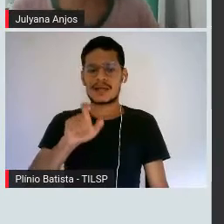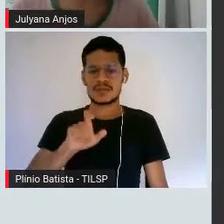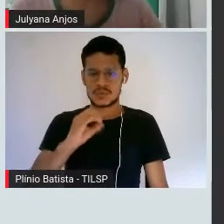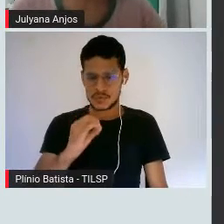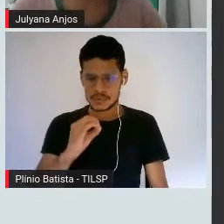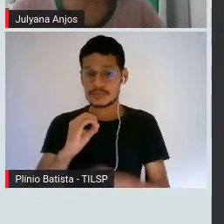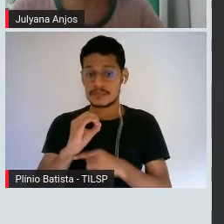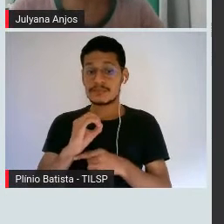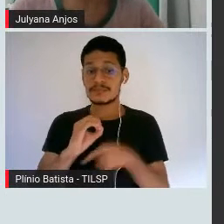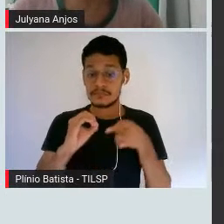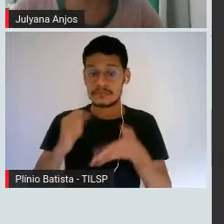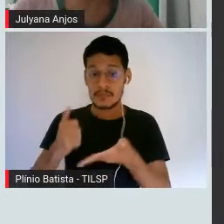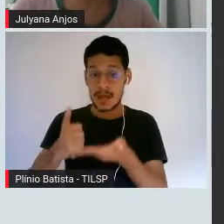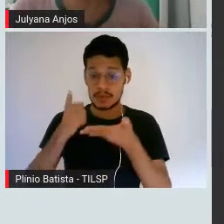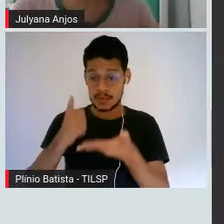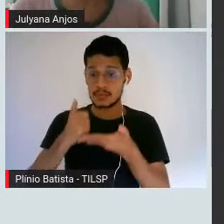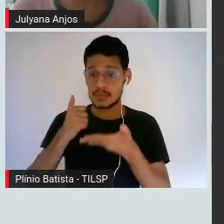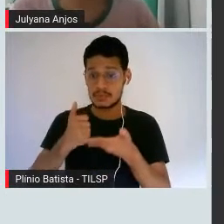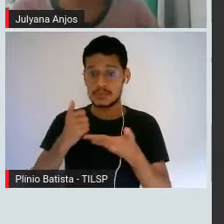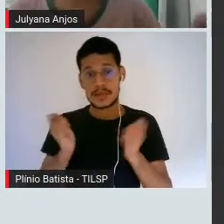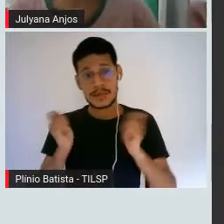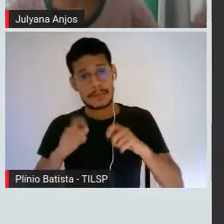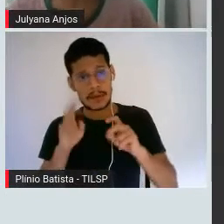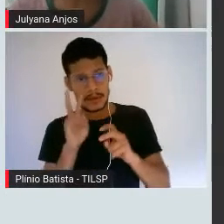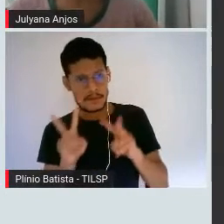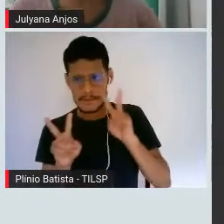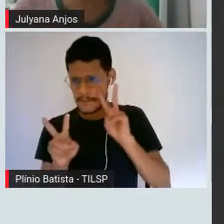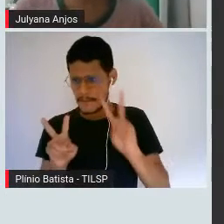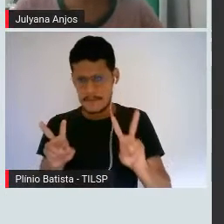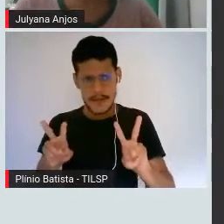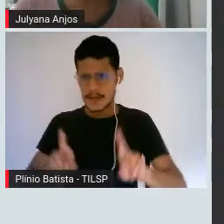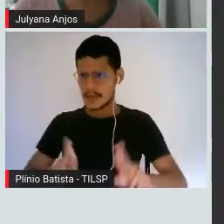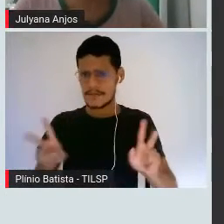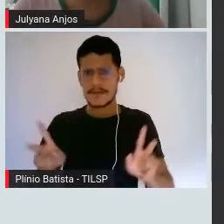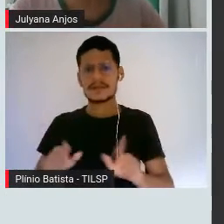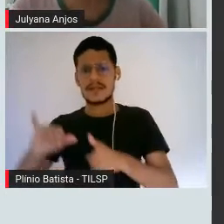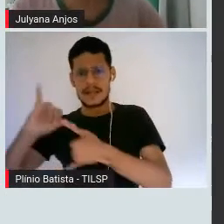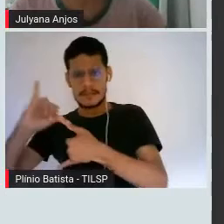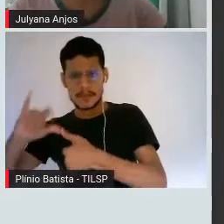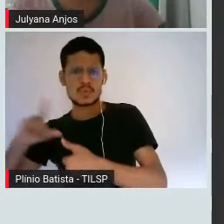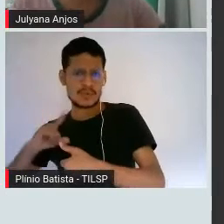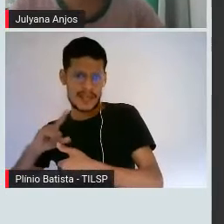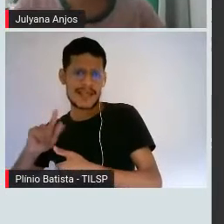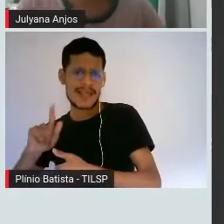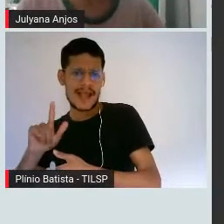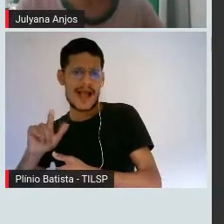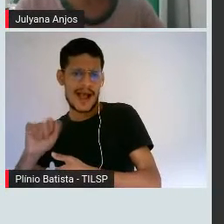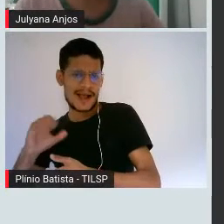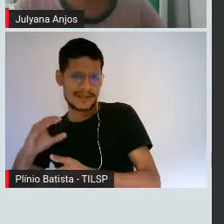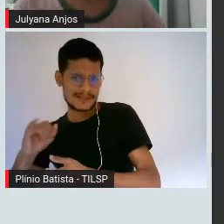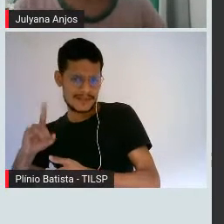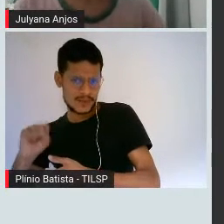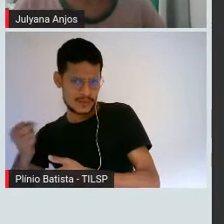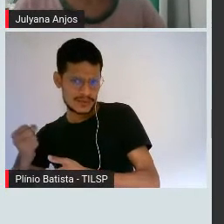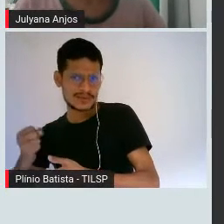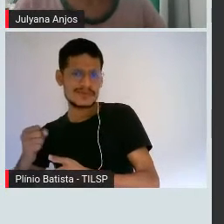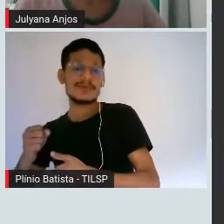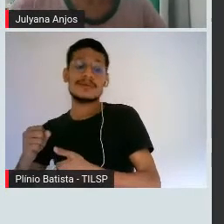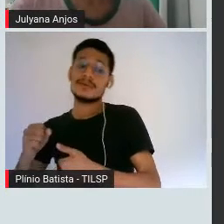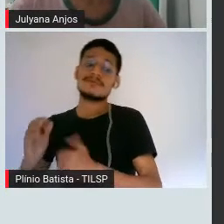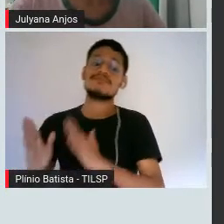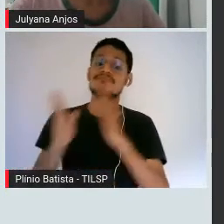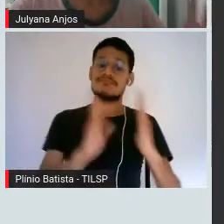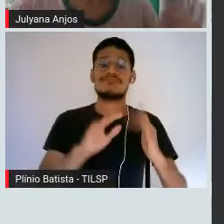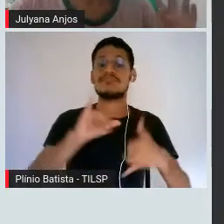ajuda a gente a diferenciar um pouco os grupos de lipídios. Então, gente tem lipídios que têm ácido graxo e lipídios que não têm ácido graxo. O ácido